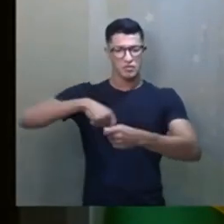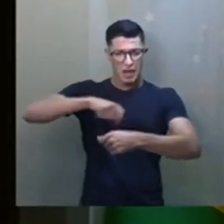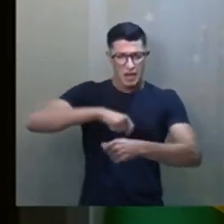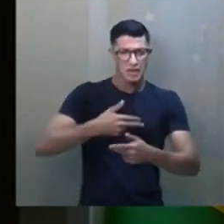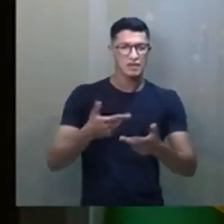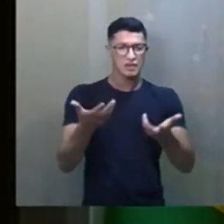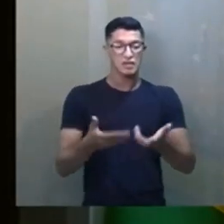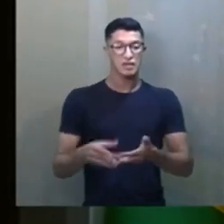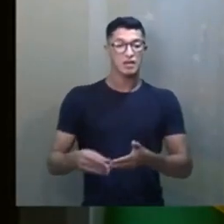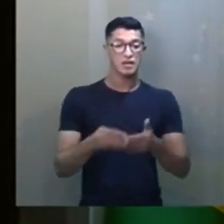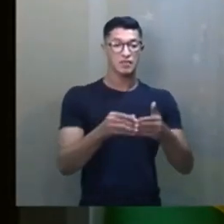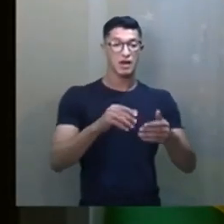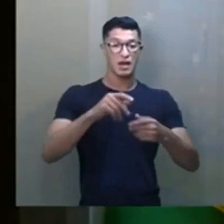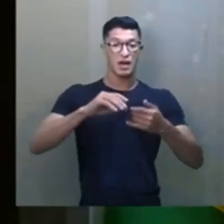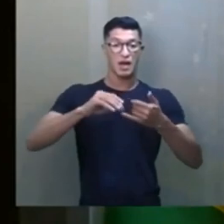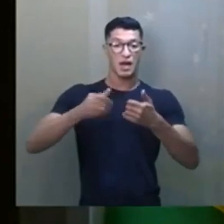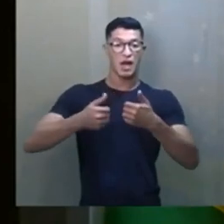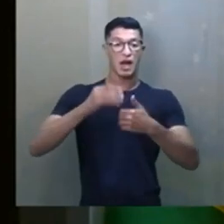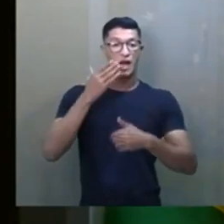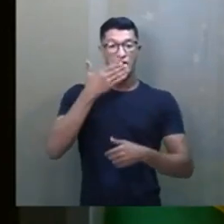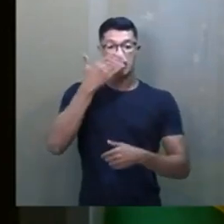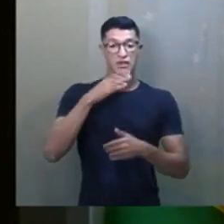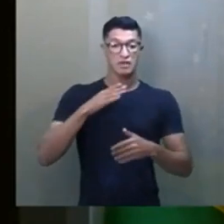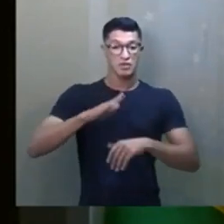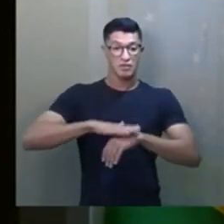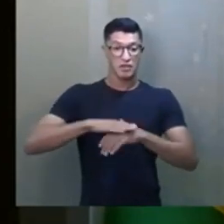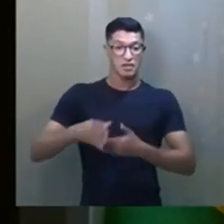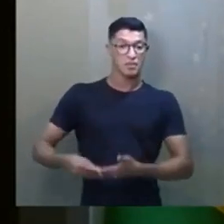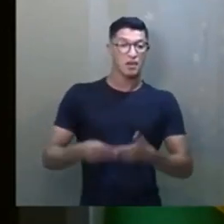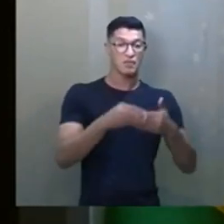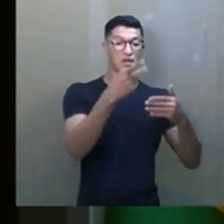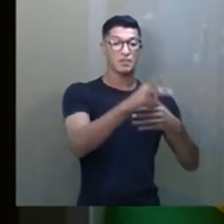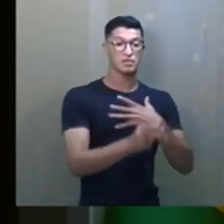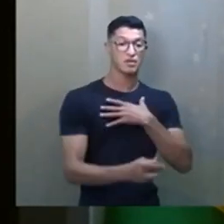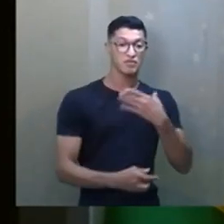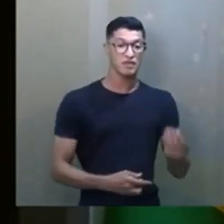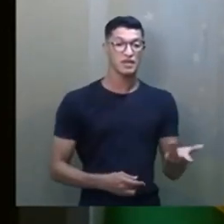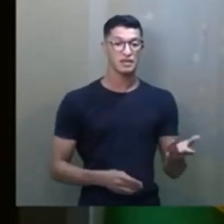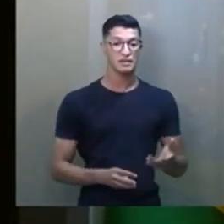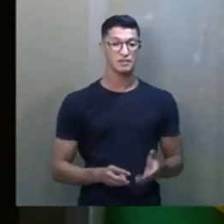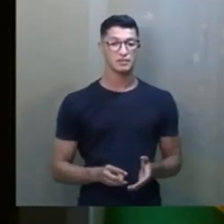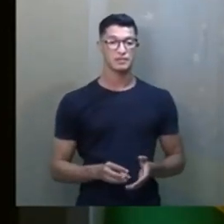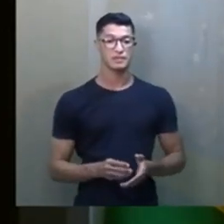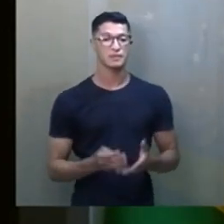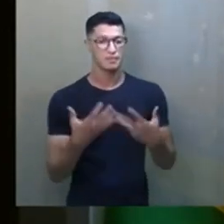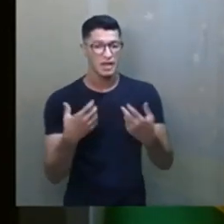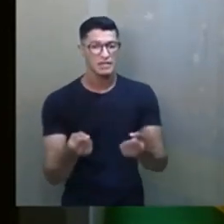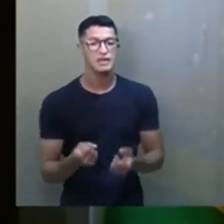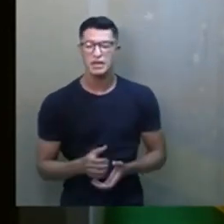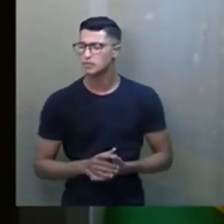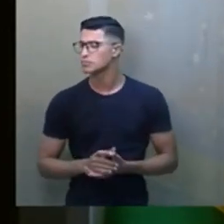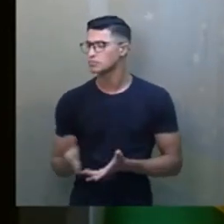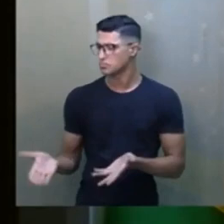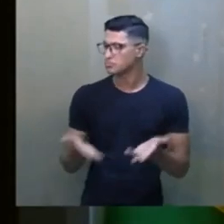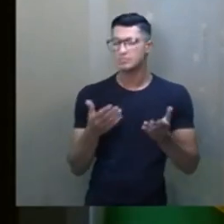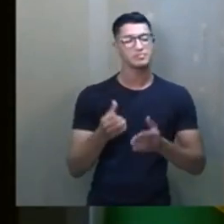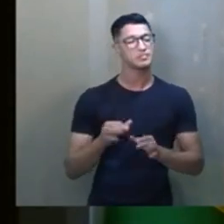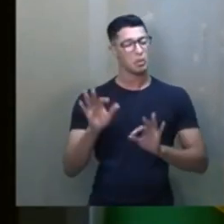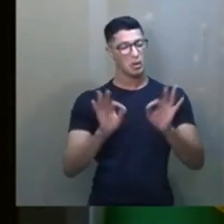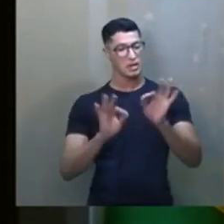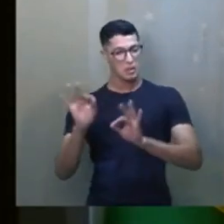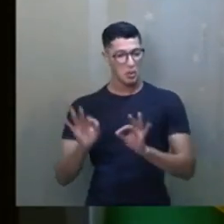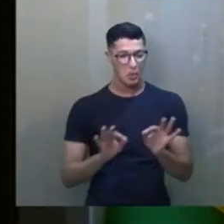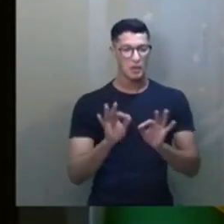etc. O senhor não quer açúcar? O senhor não quer que eu faça uma cesta básica pro senhor levar pras suas filhas também, não? Aceito, Chico. E aí,